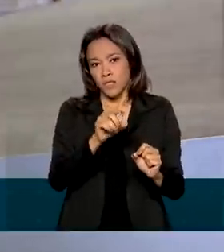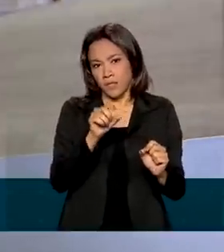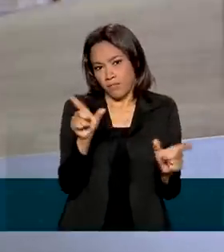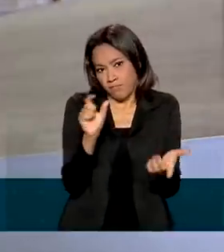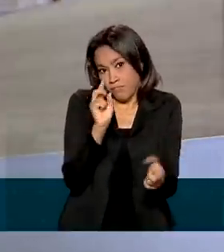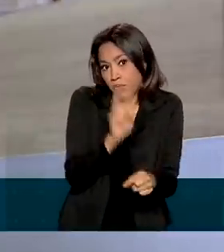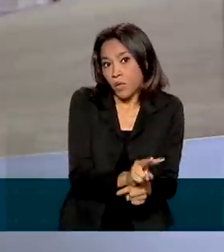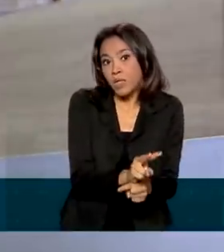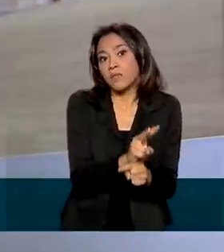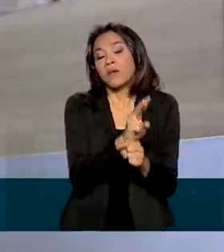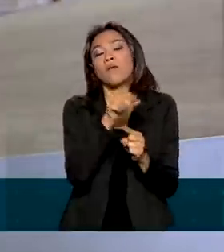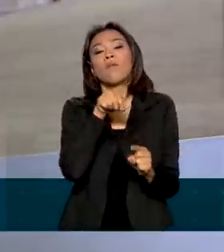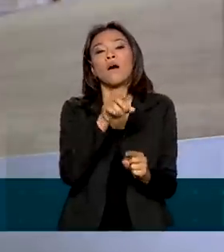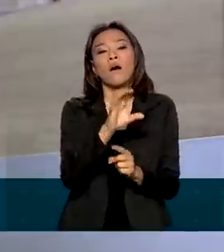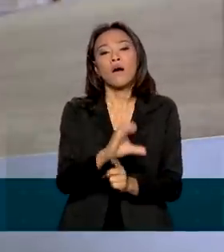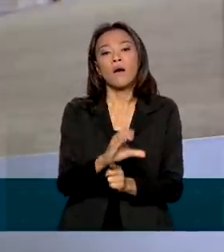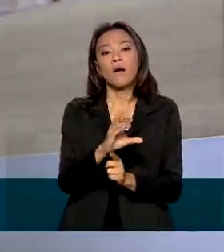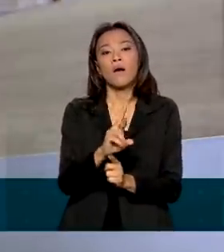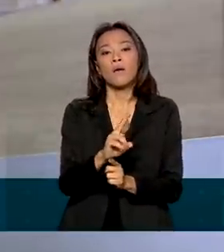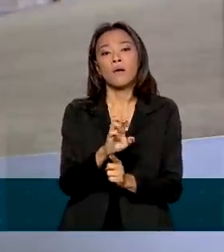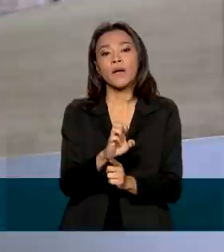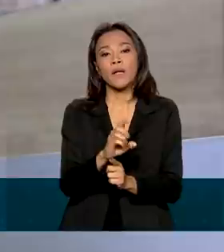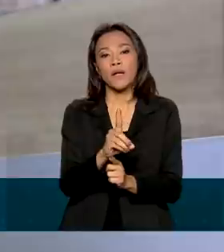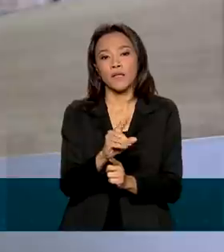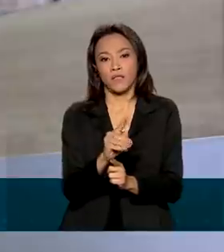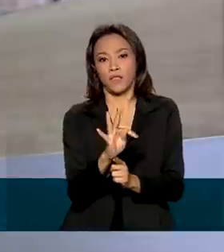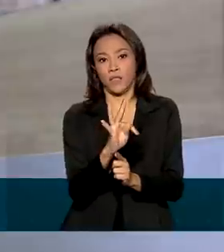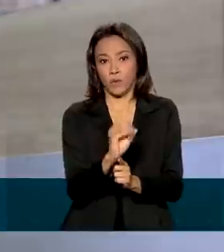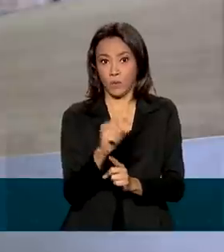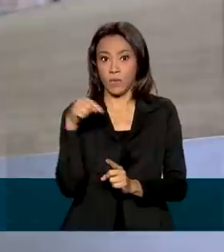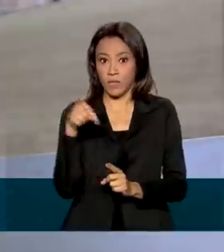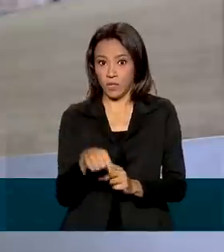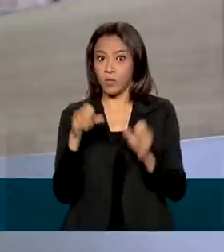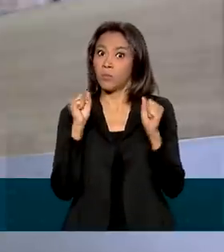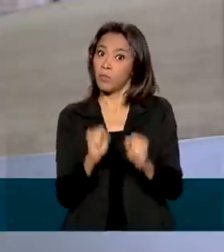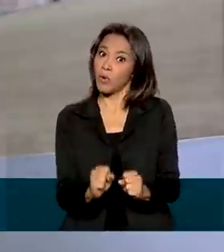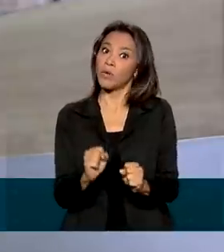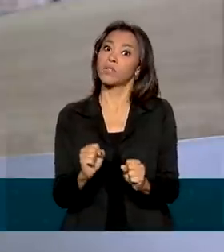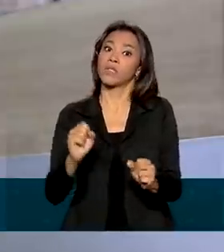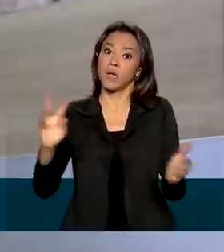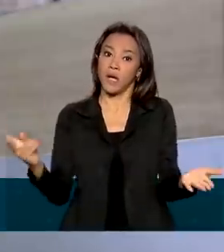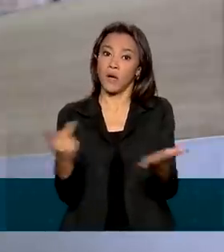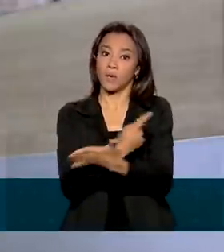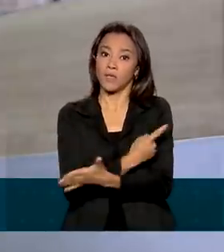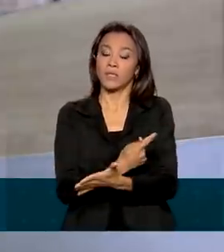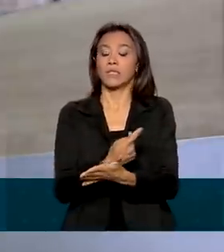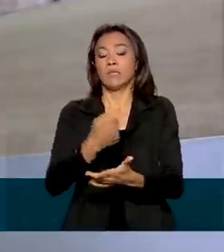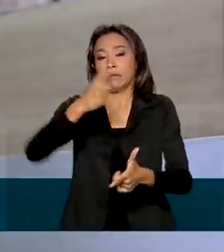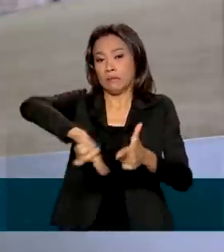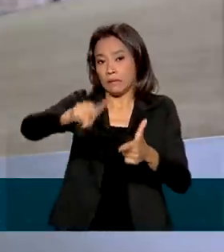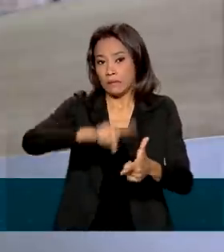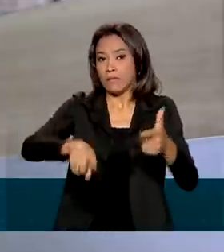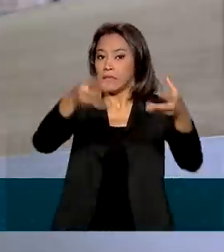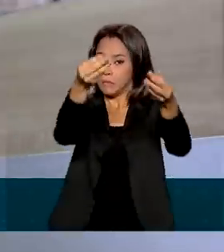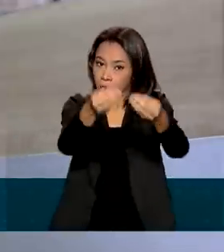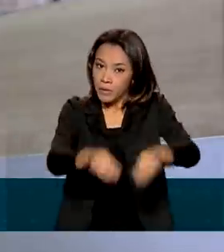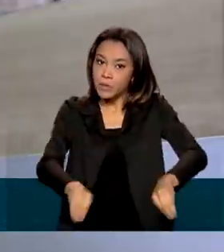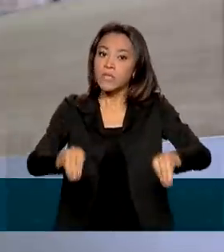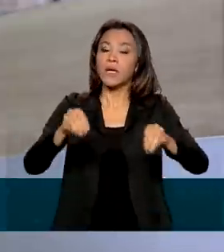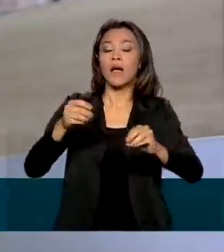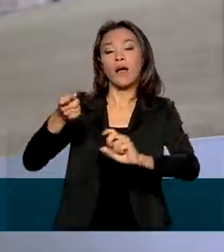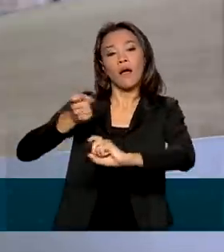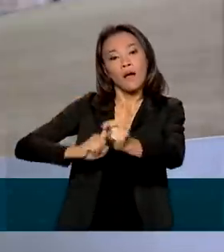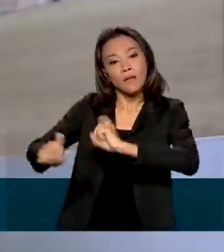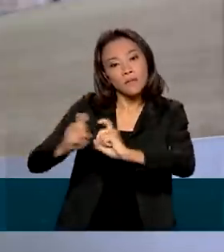por exemplo. De acordo com a justificativa do veto, isso poderia causar a paralisação de recursos e também prejudicar a boa gestão